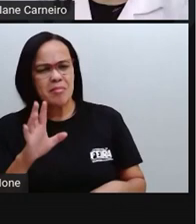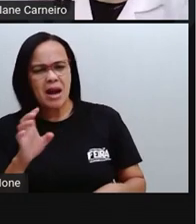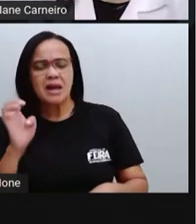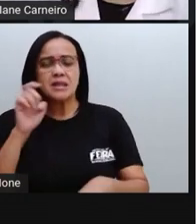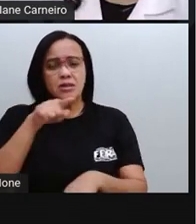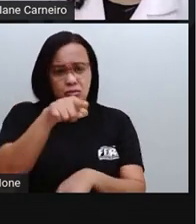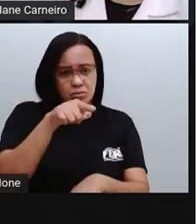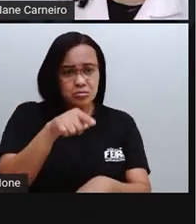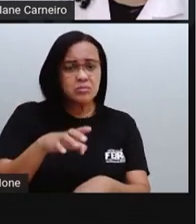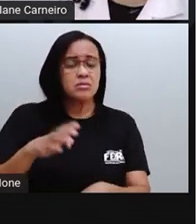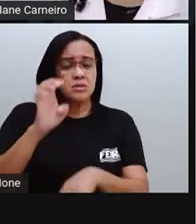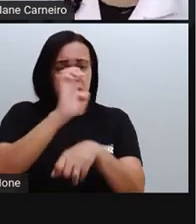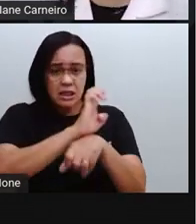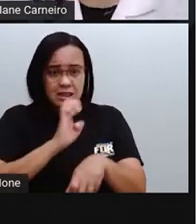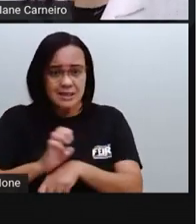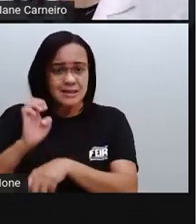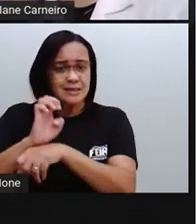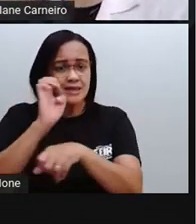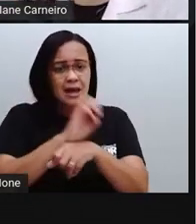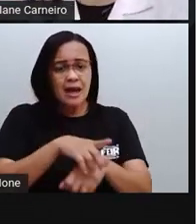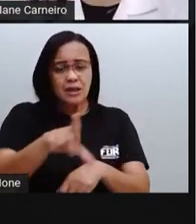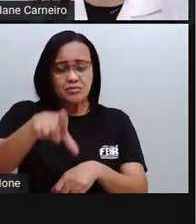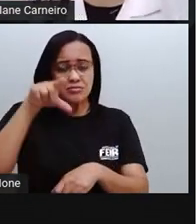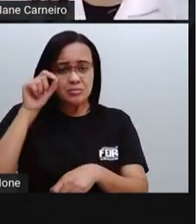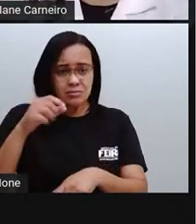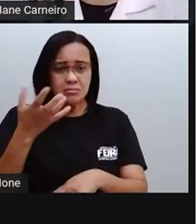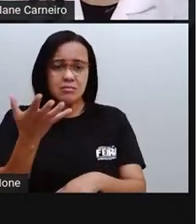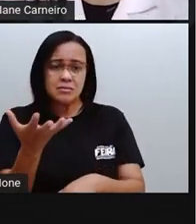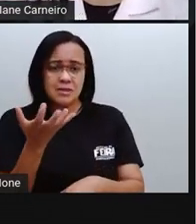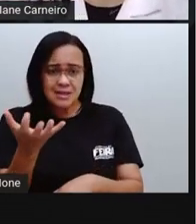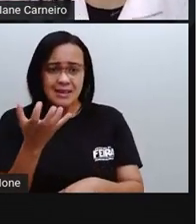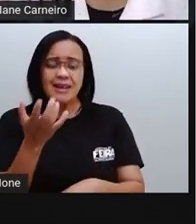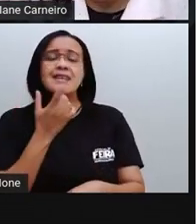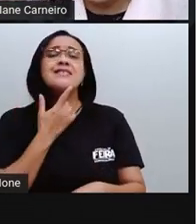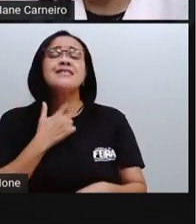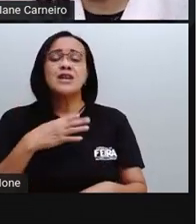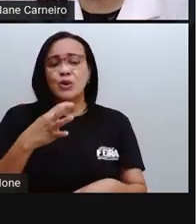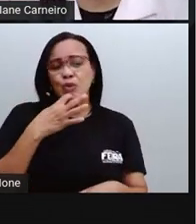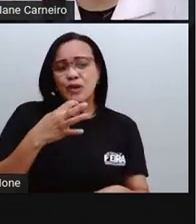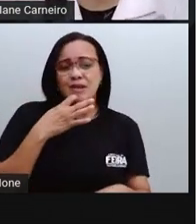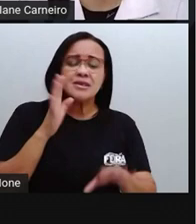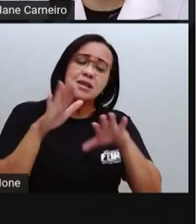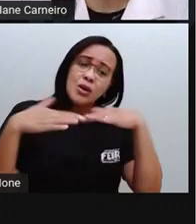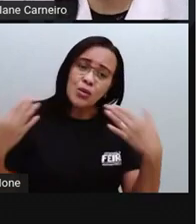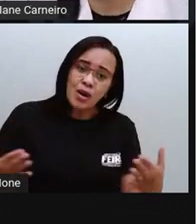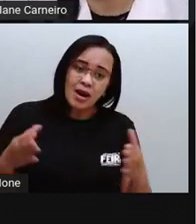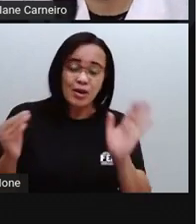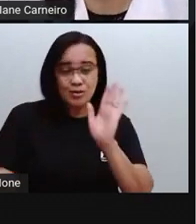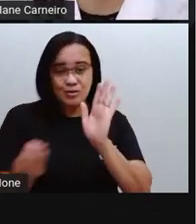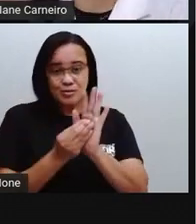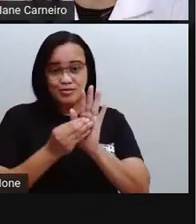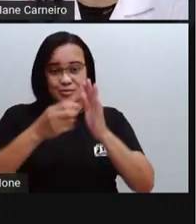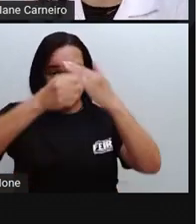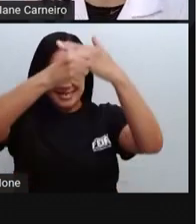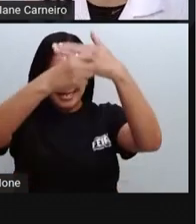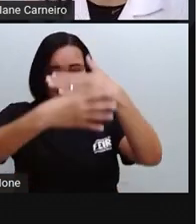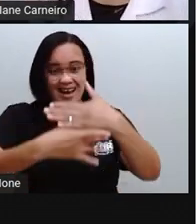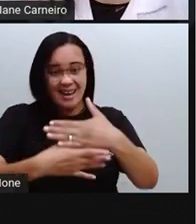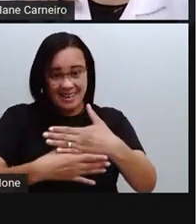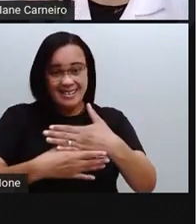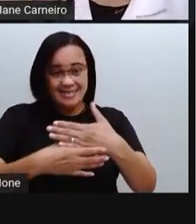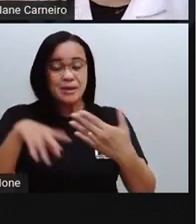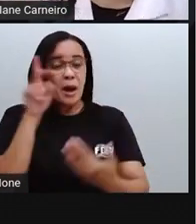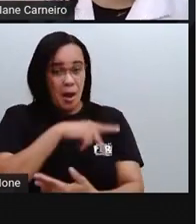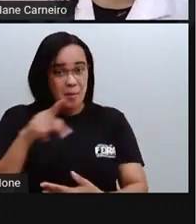conhecer os outros países, né? Sair do Brasil. A Pro tem vontade de conhecer todos esses estados aí,